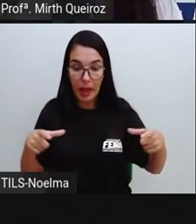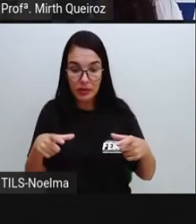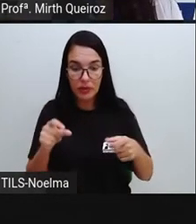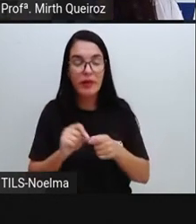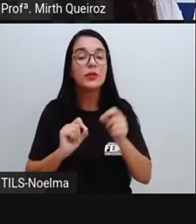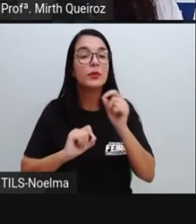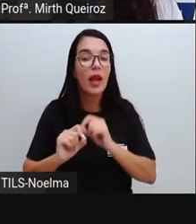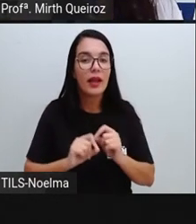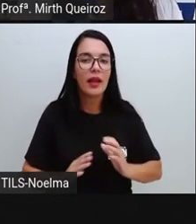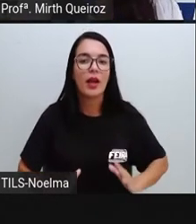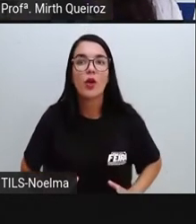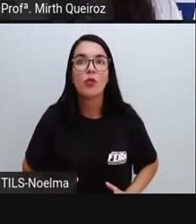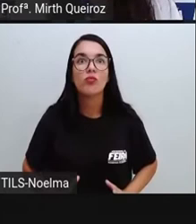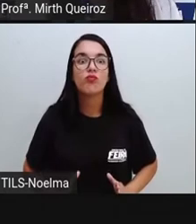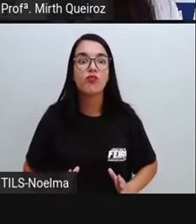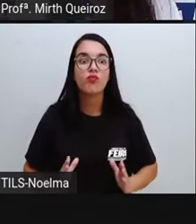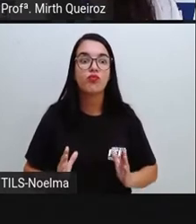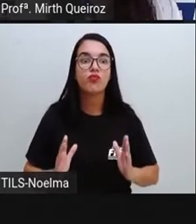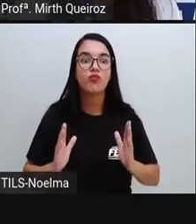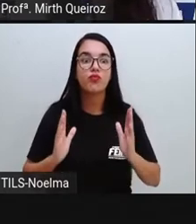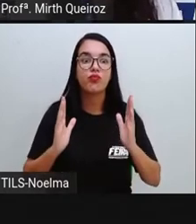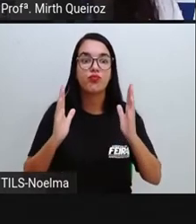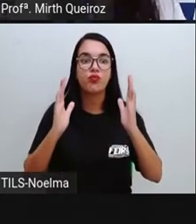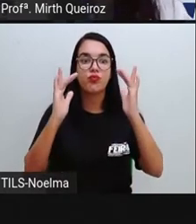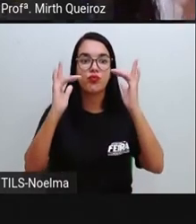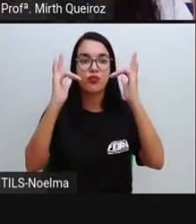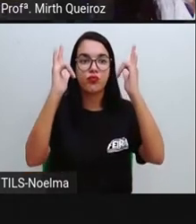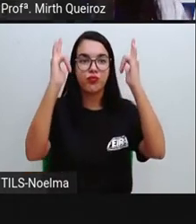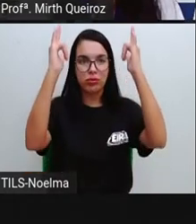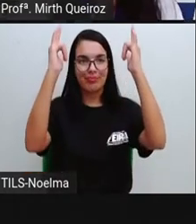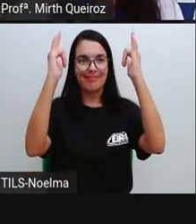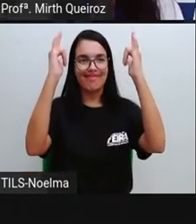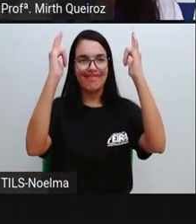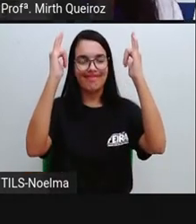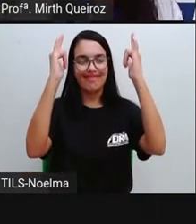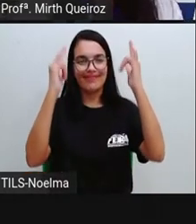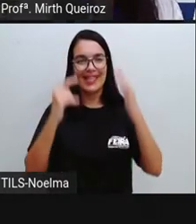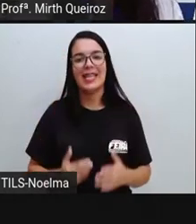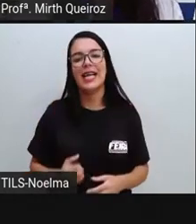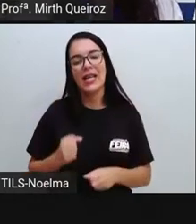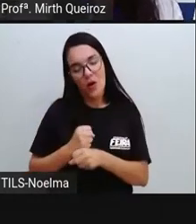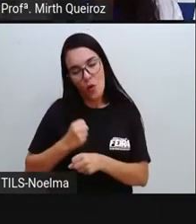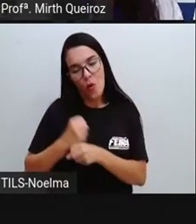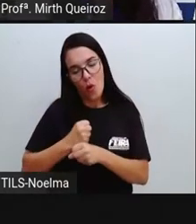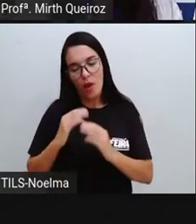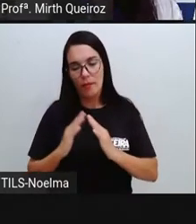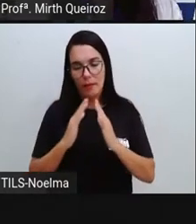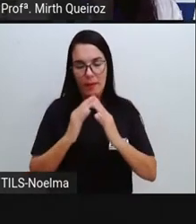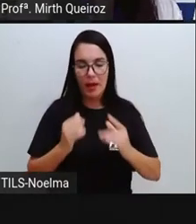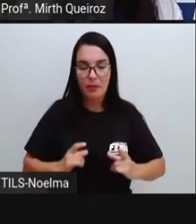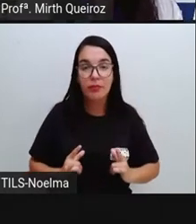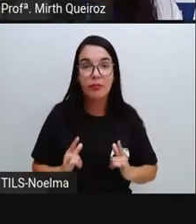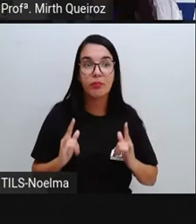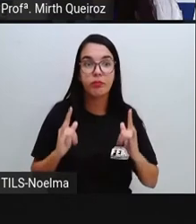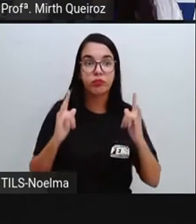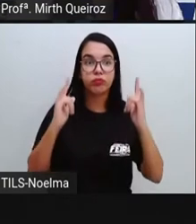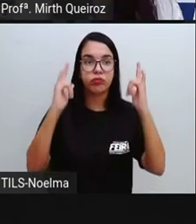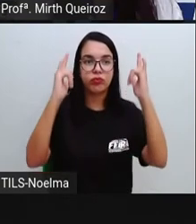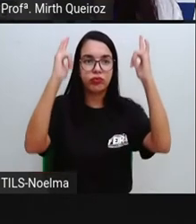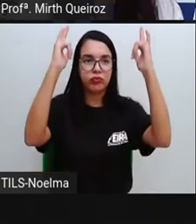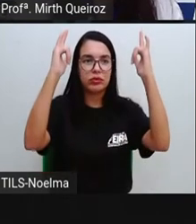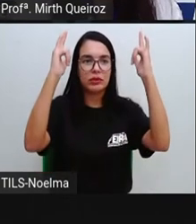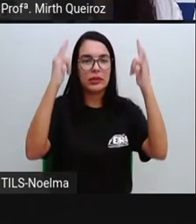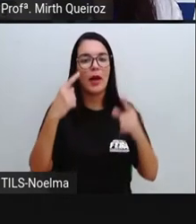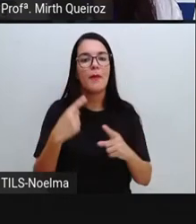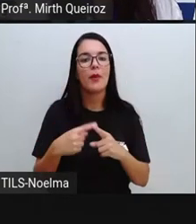são construídas, essas moradias são construídas de forma vertical através desses edifícios que estão cada vez mais